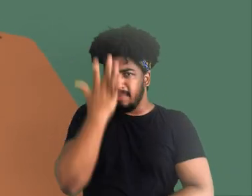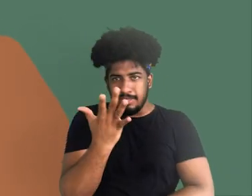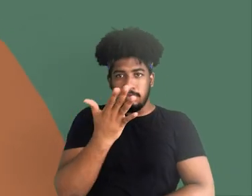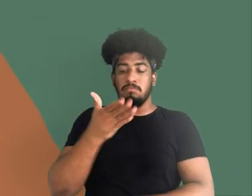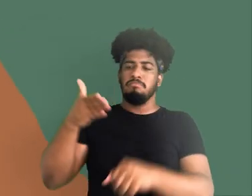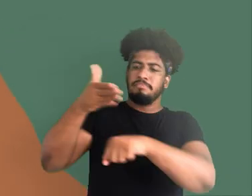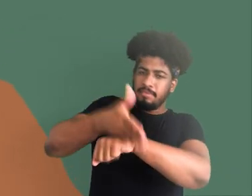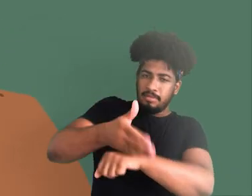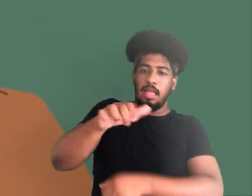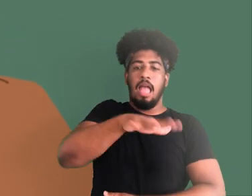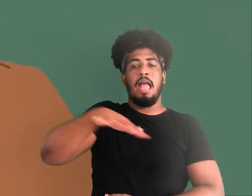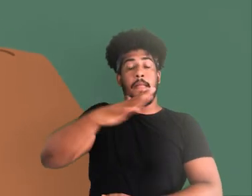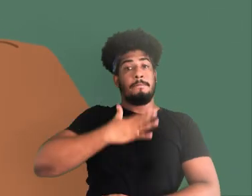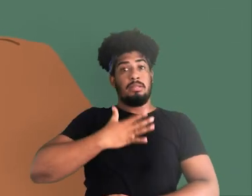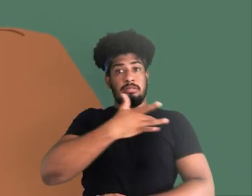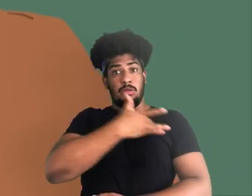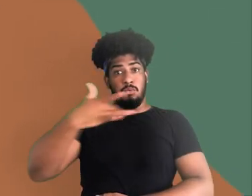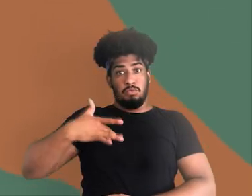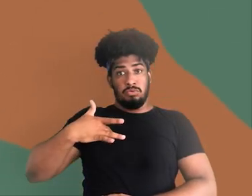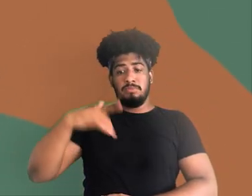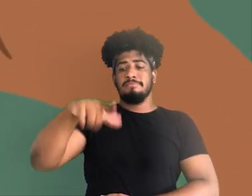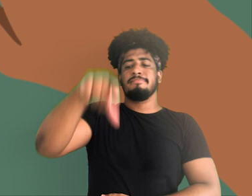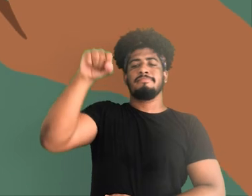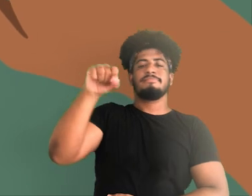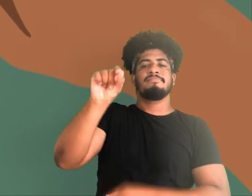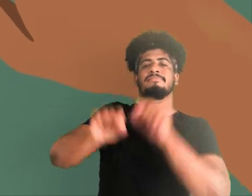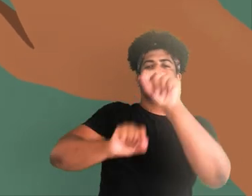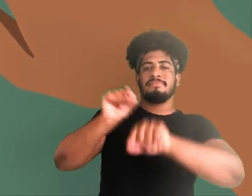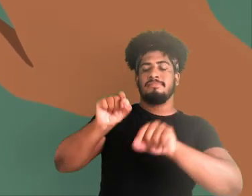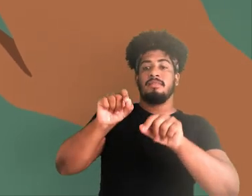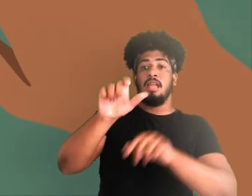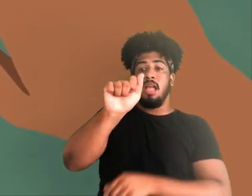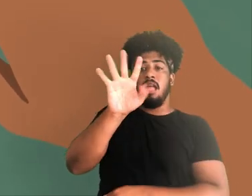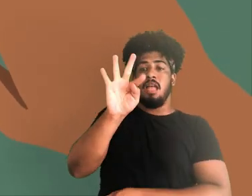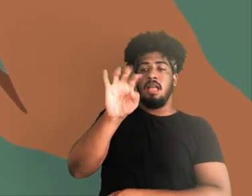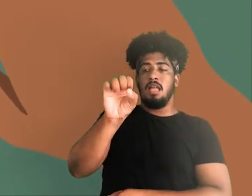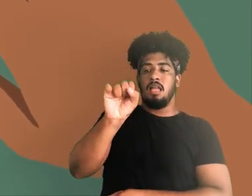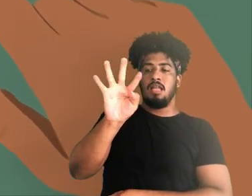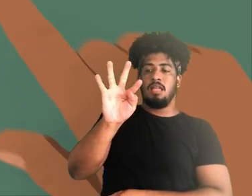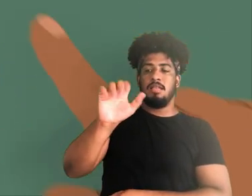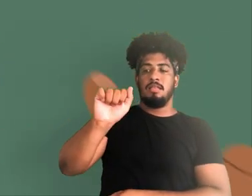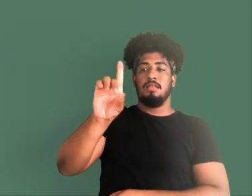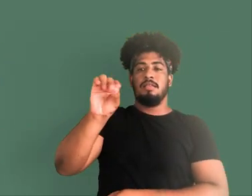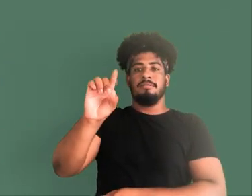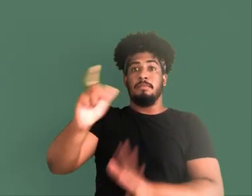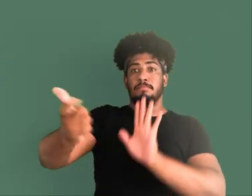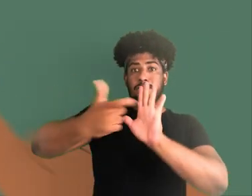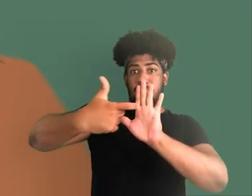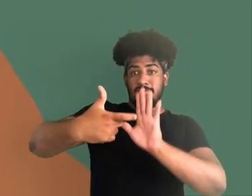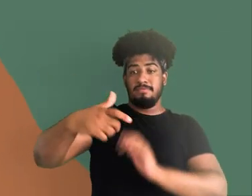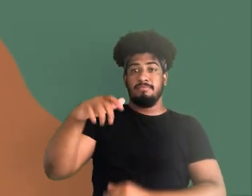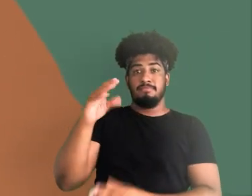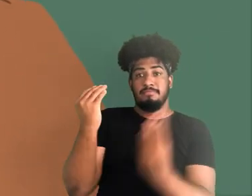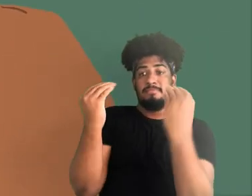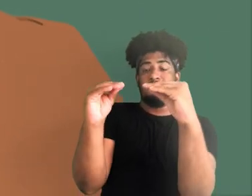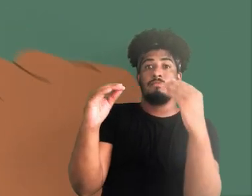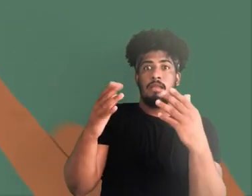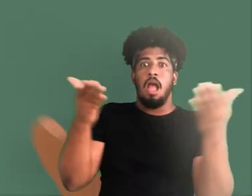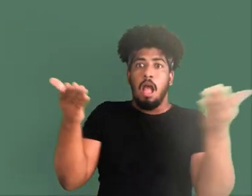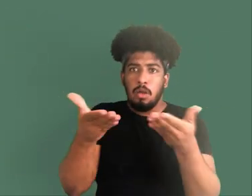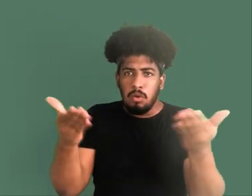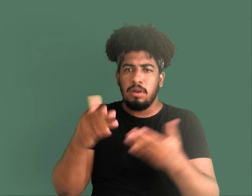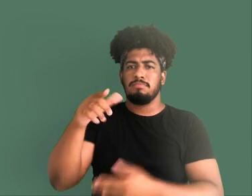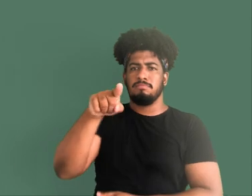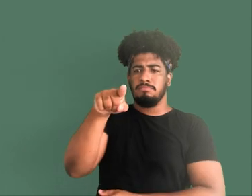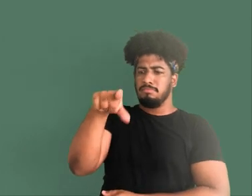fácil. Basta acessar a área Minha Saúde, selecionar a opção Atestado e depois clicar em Incluir. Agora,